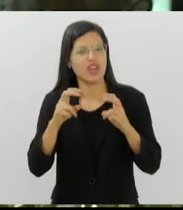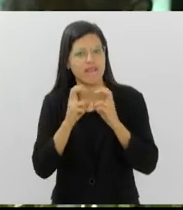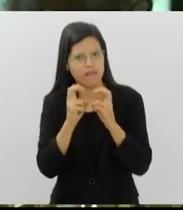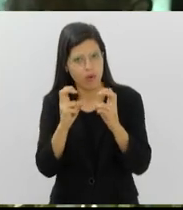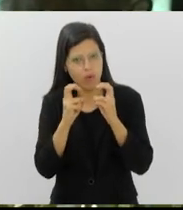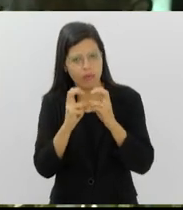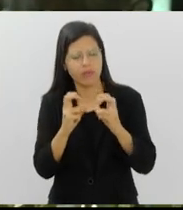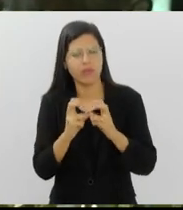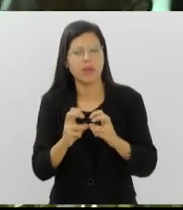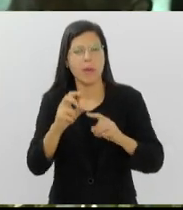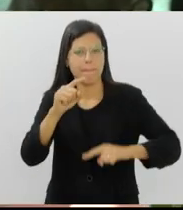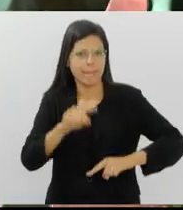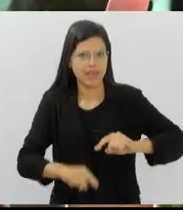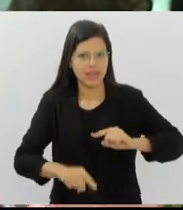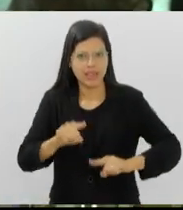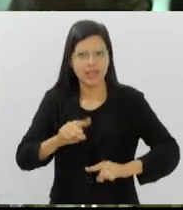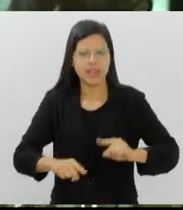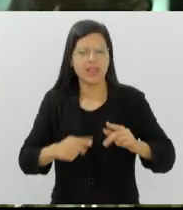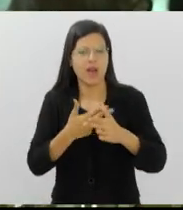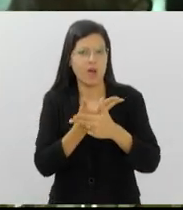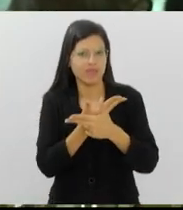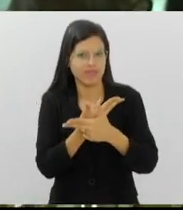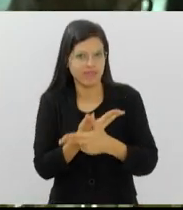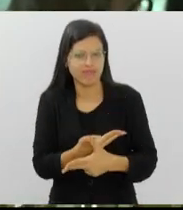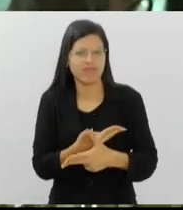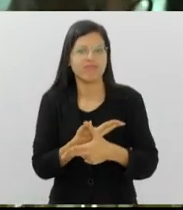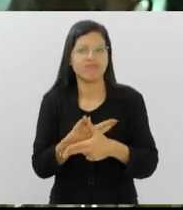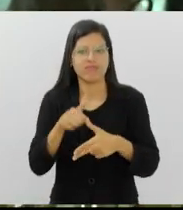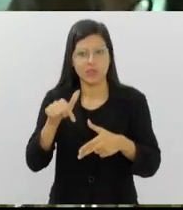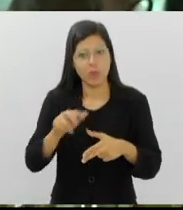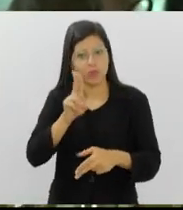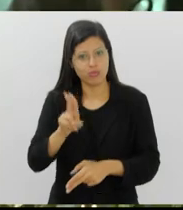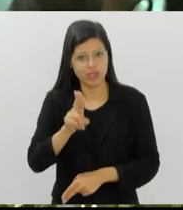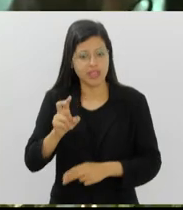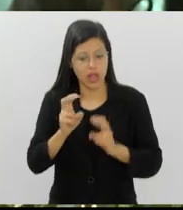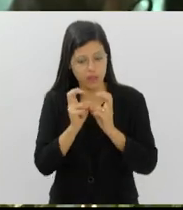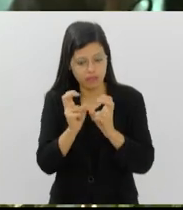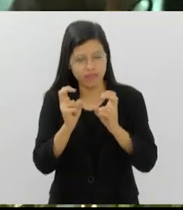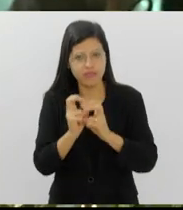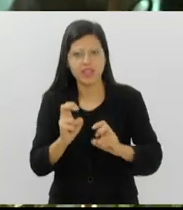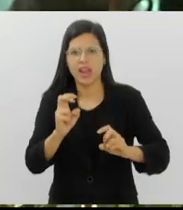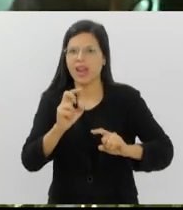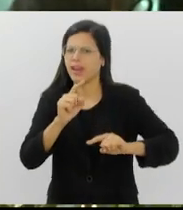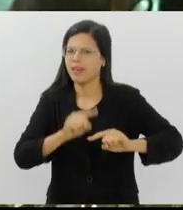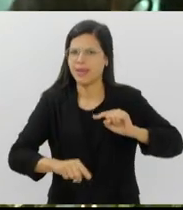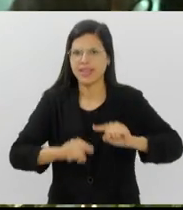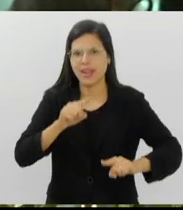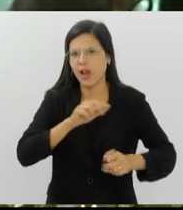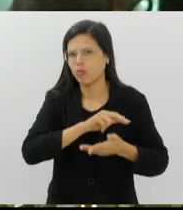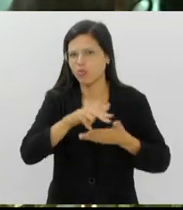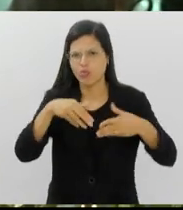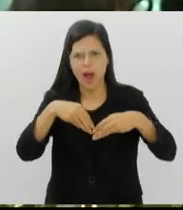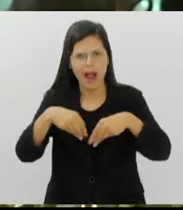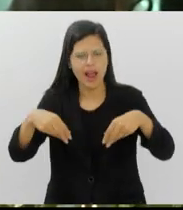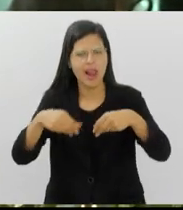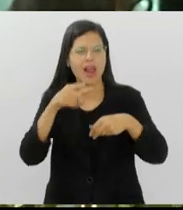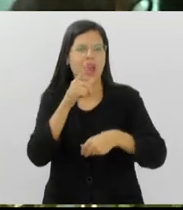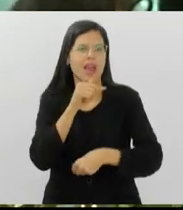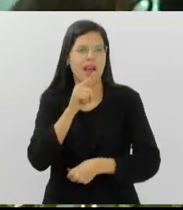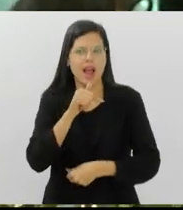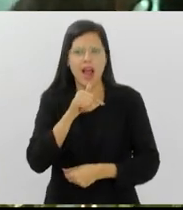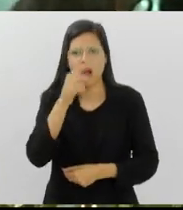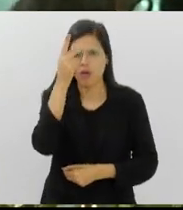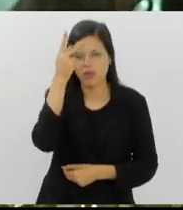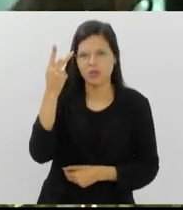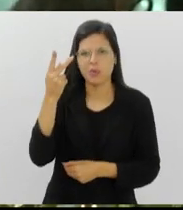material do Cristo Redentor foi transportado pelos nossos vagões de carga, desde o cimento, água, areia, os pedreiros, toda a mão de